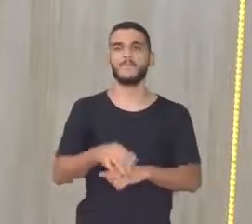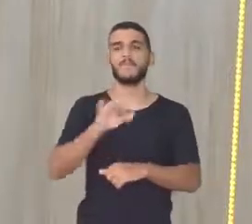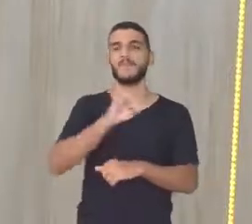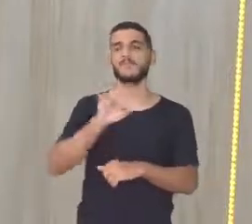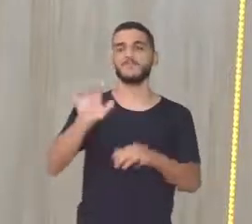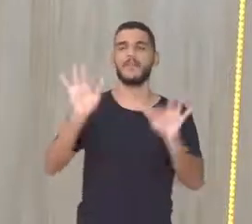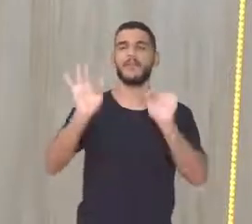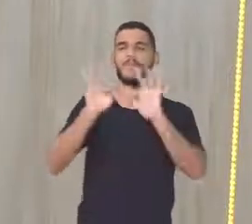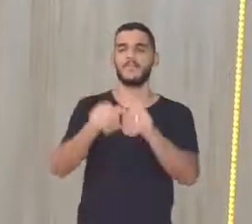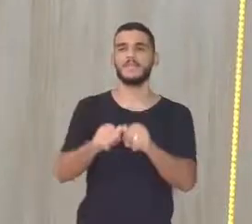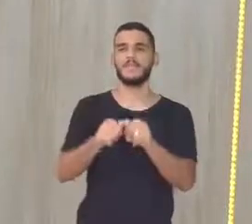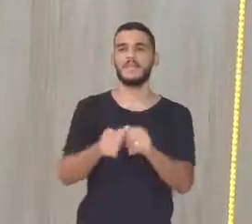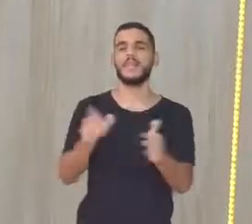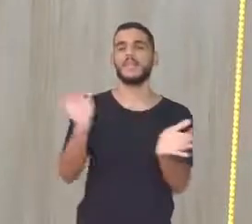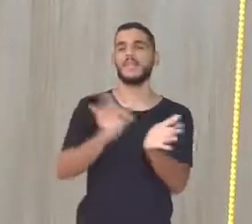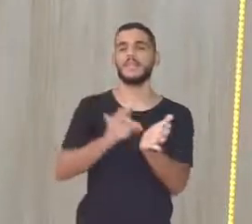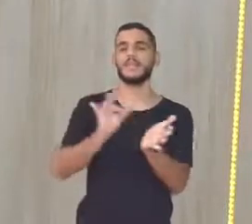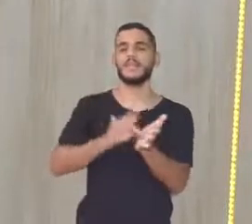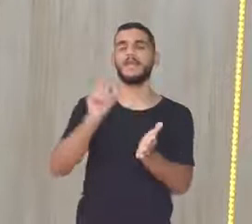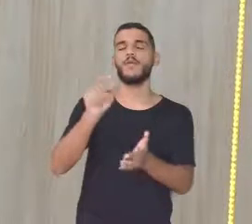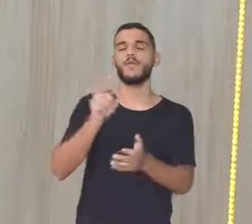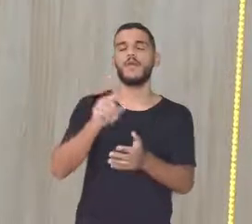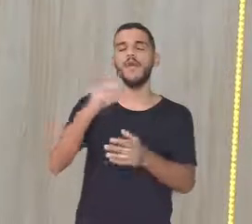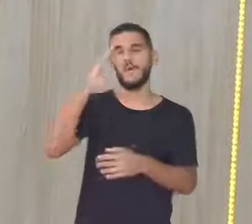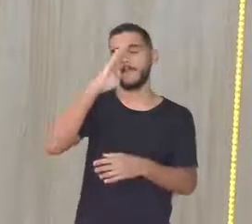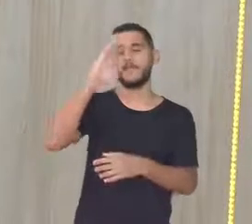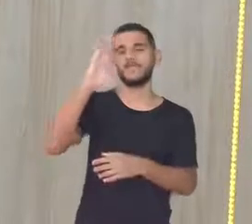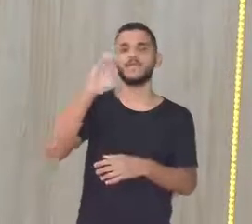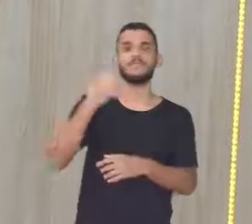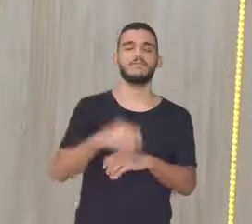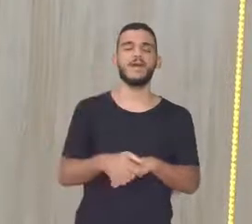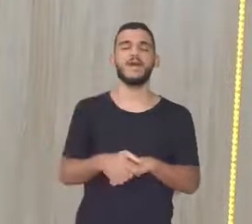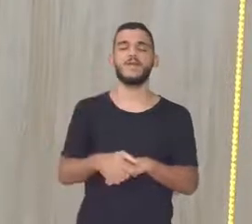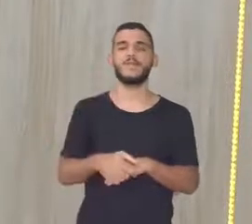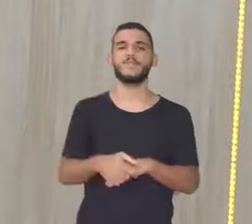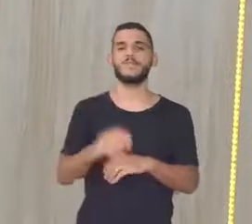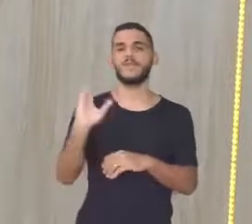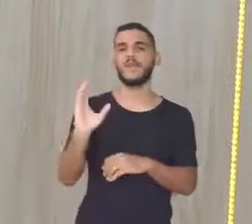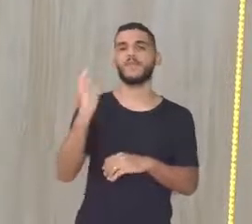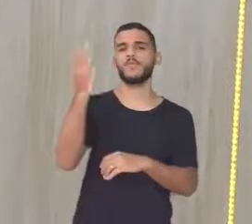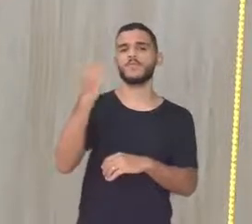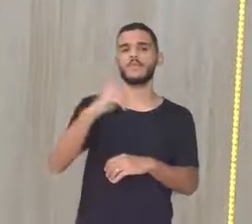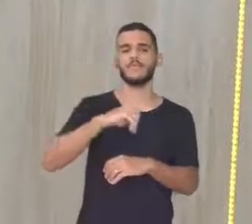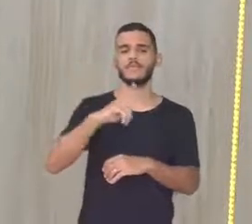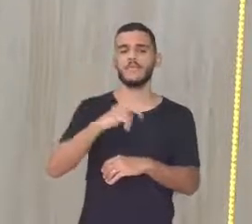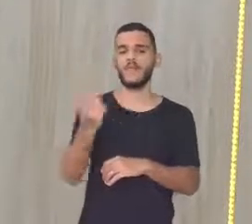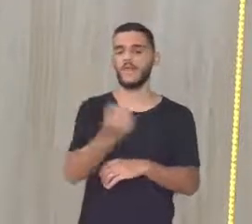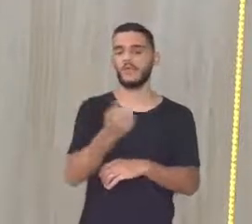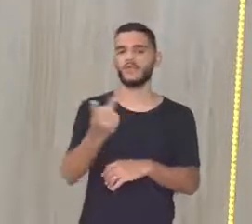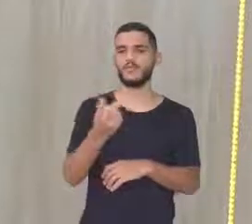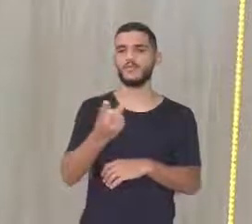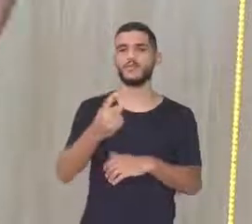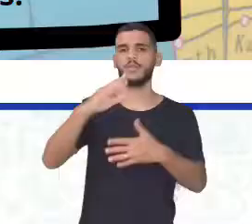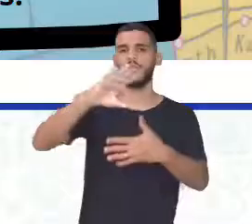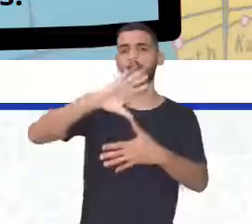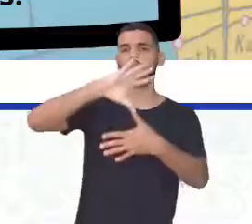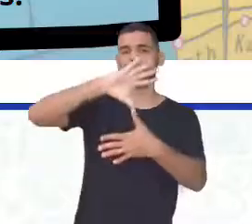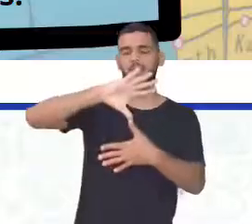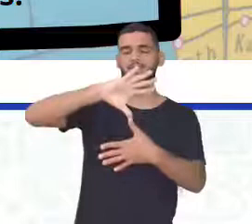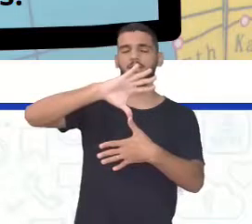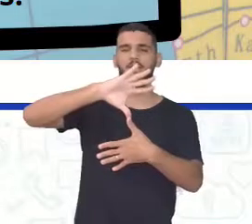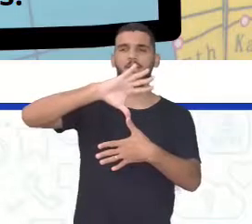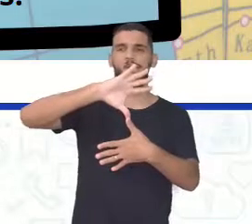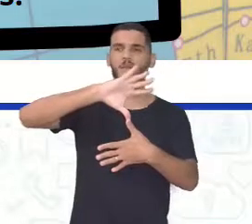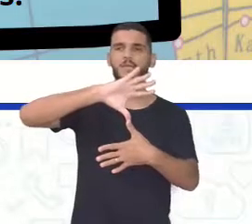gente Fechando aí Então na verdade O principal fator Que divide Essas duas Américas Bota a tela cheia Por favor Jonas